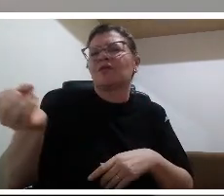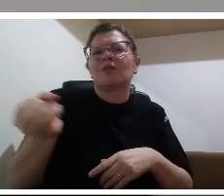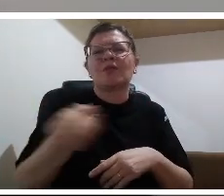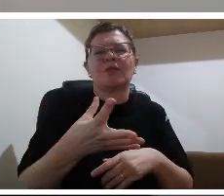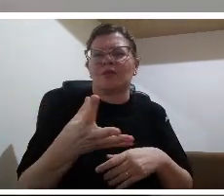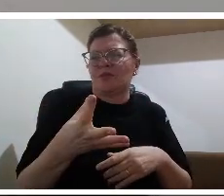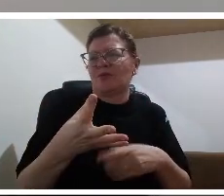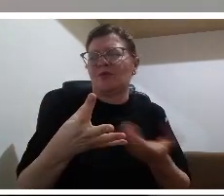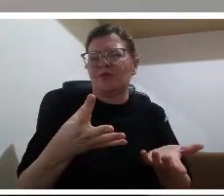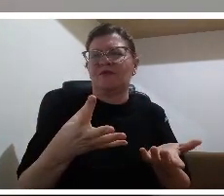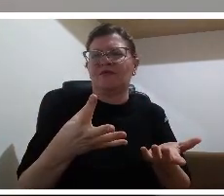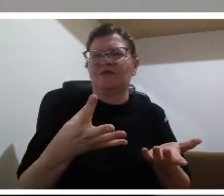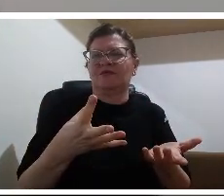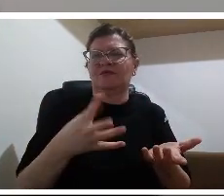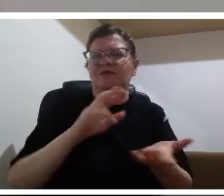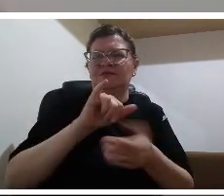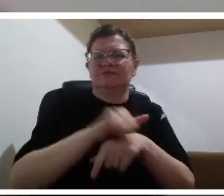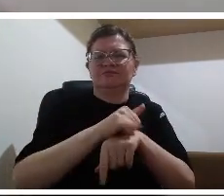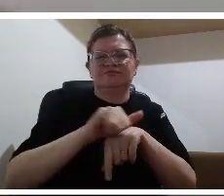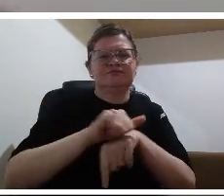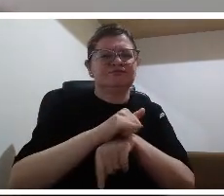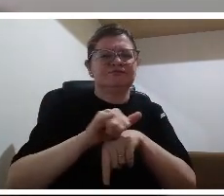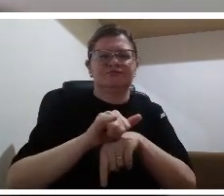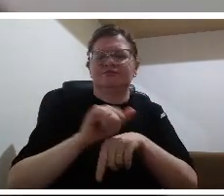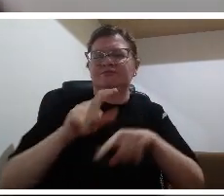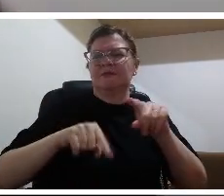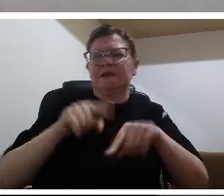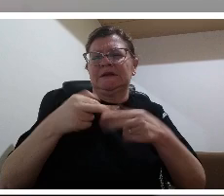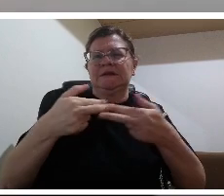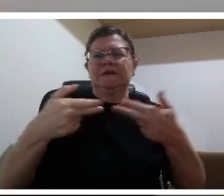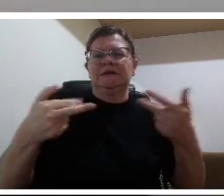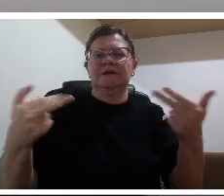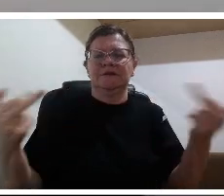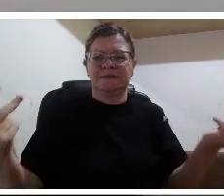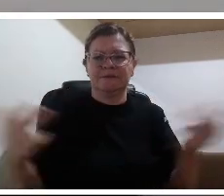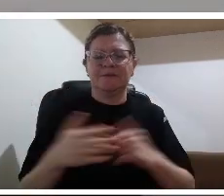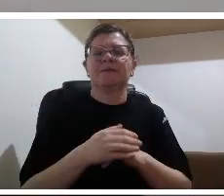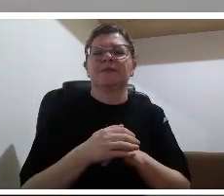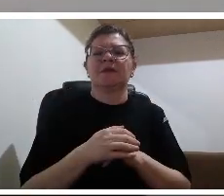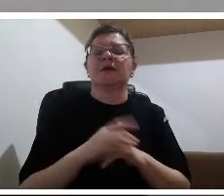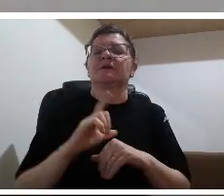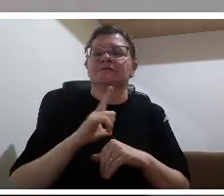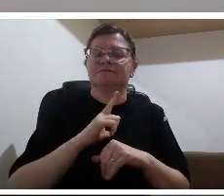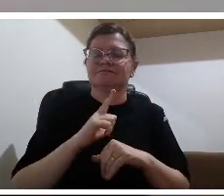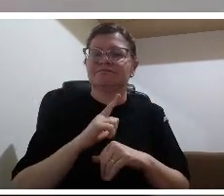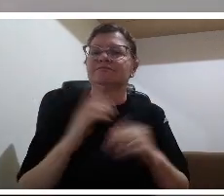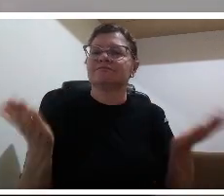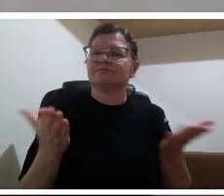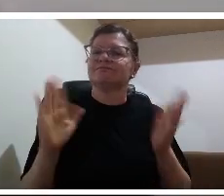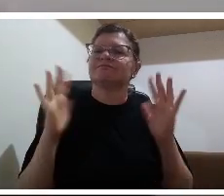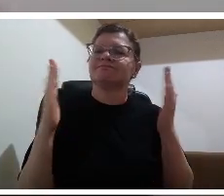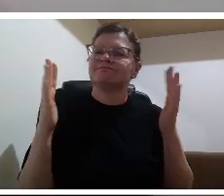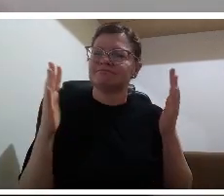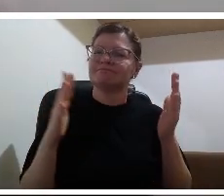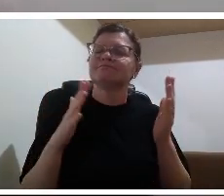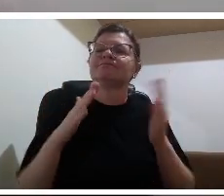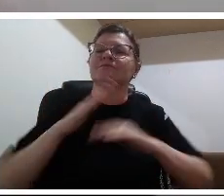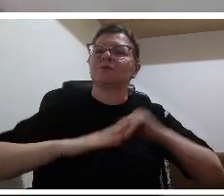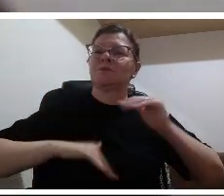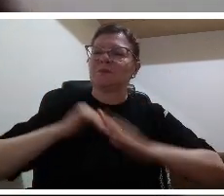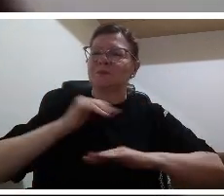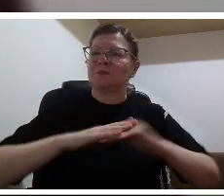está sendo fantástico aqui dentro da rede agora eu passo a palavra para a professora Jocimara para ela proferir uma questão